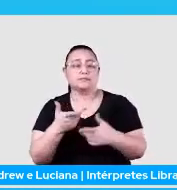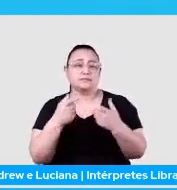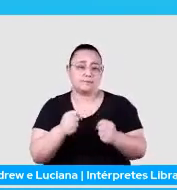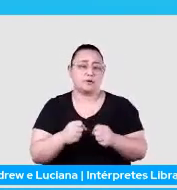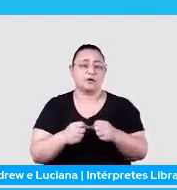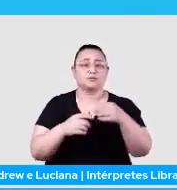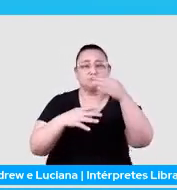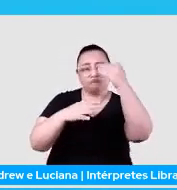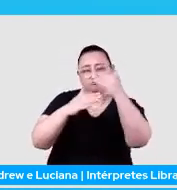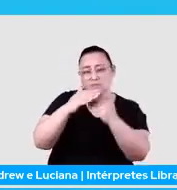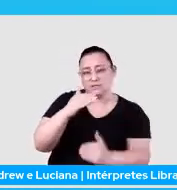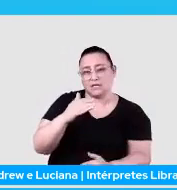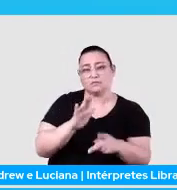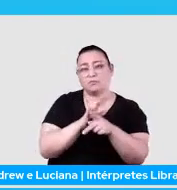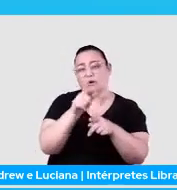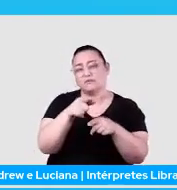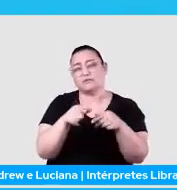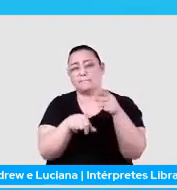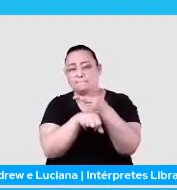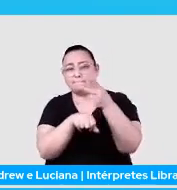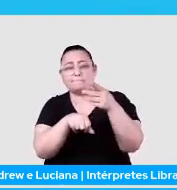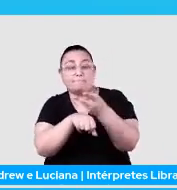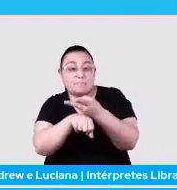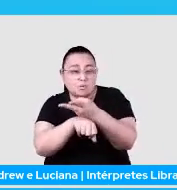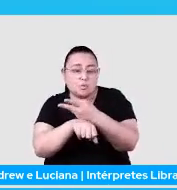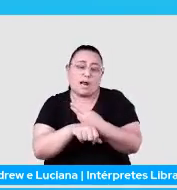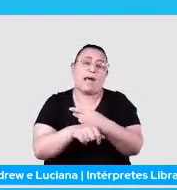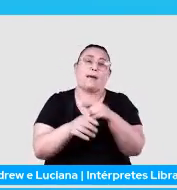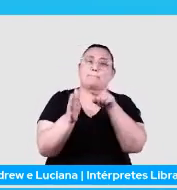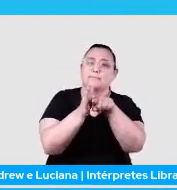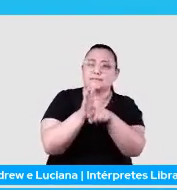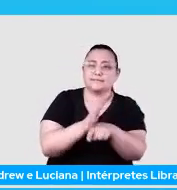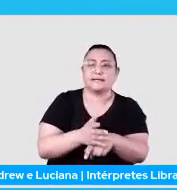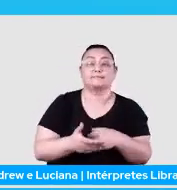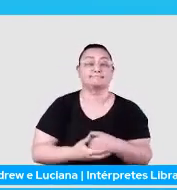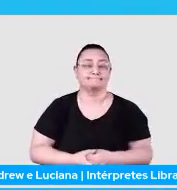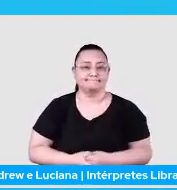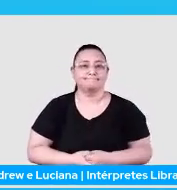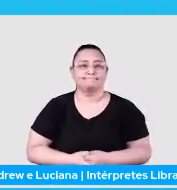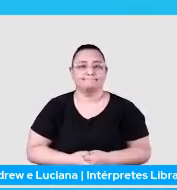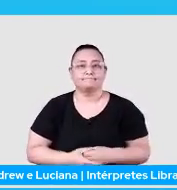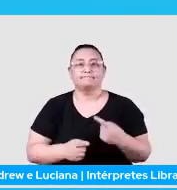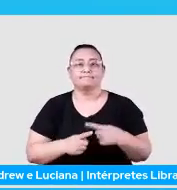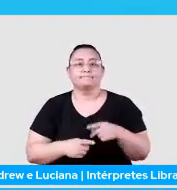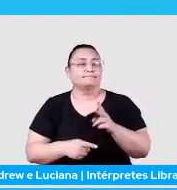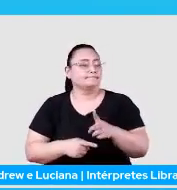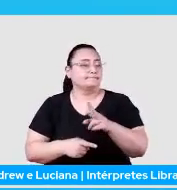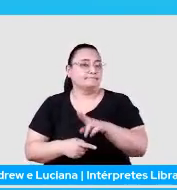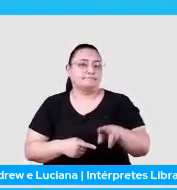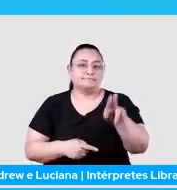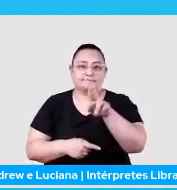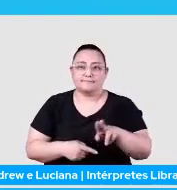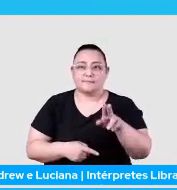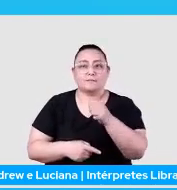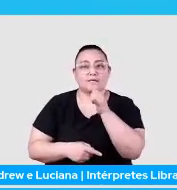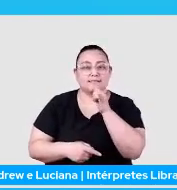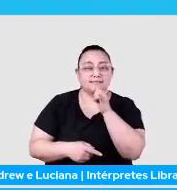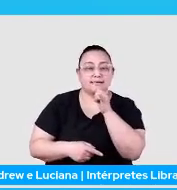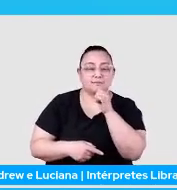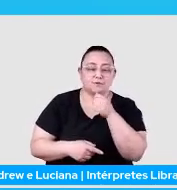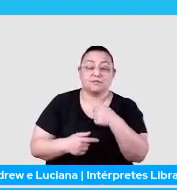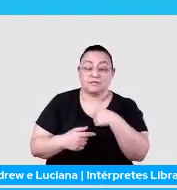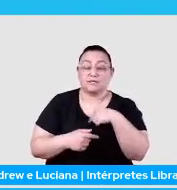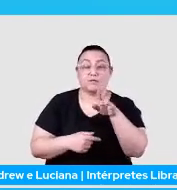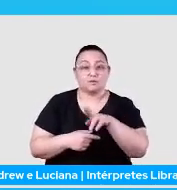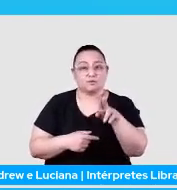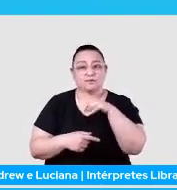falando, mas enfim, tem uma parte muito massa, que é essa parte de geração de texto, a galera sempre usa Gans, mas esse exemplo aqui que eu falei, tem até